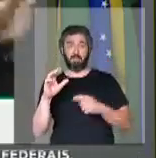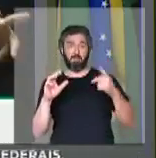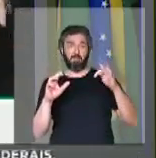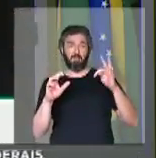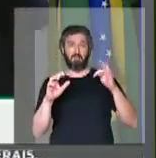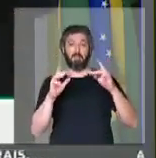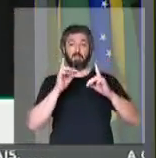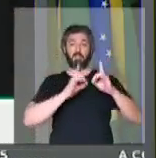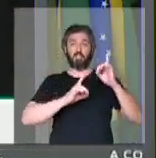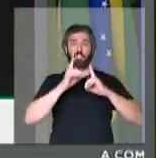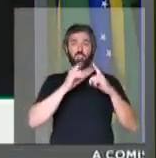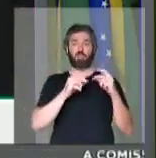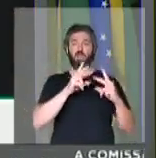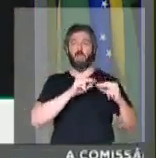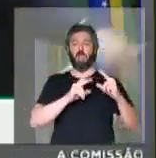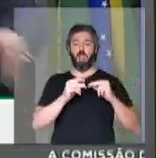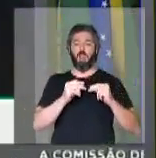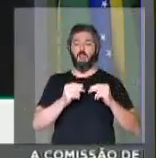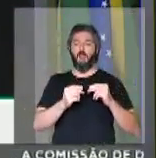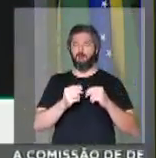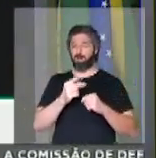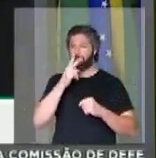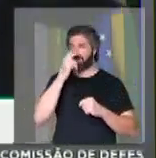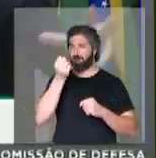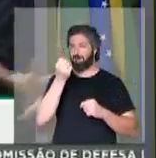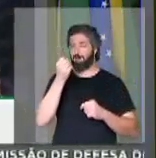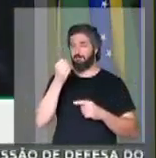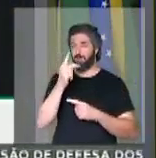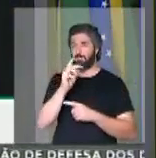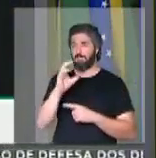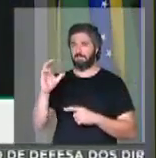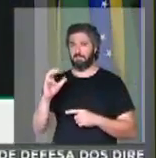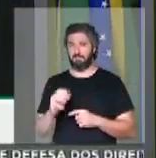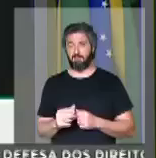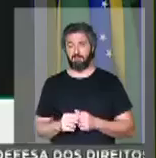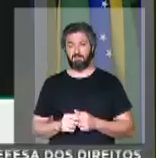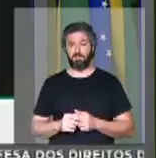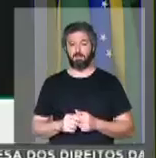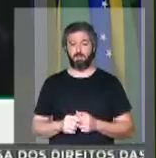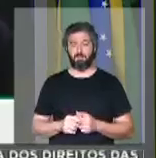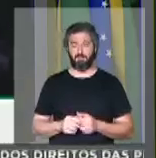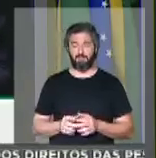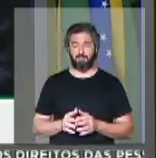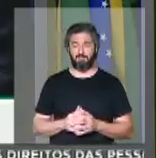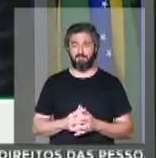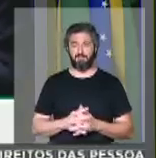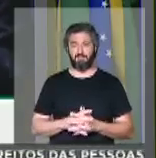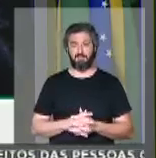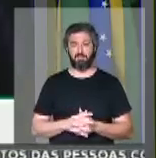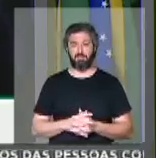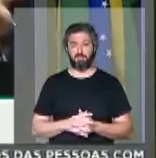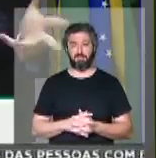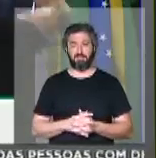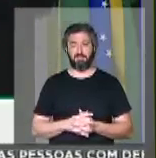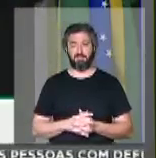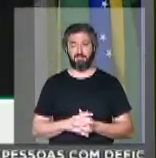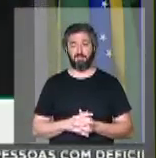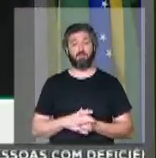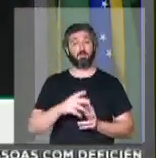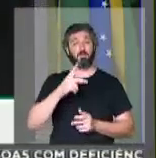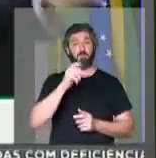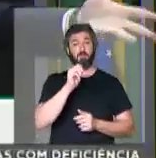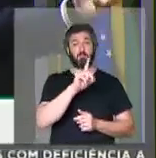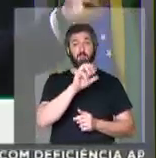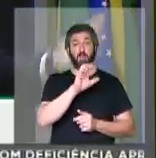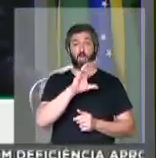PT tinha diálogos cabulosos com o PCC. Nas próprias palavras de Antônio Palocci, que foi